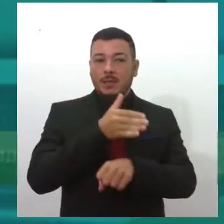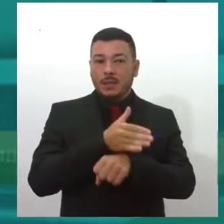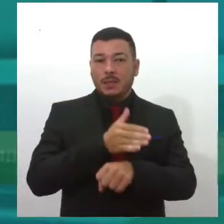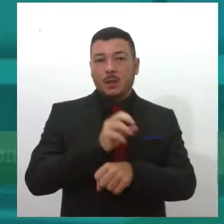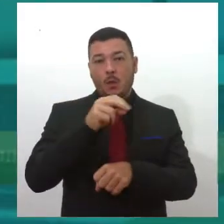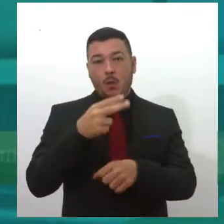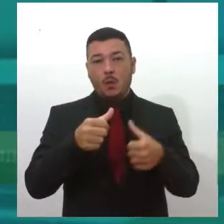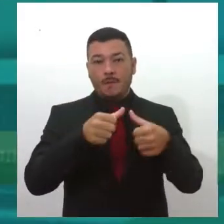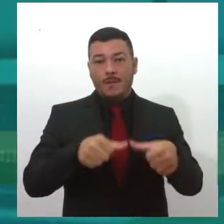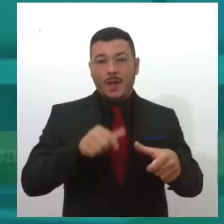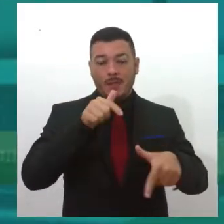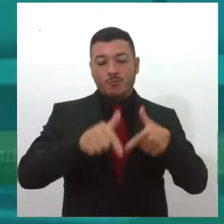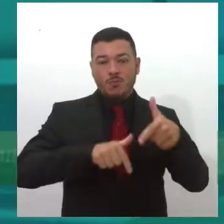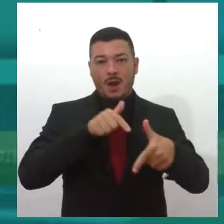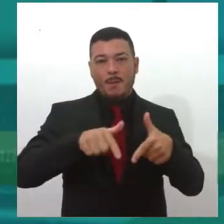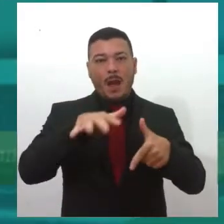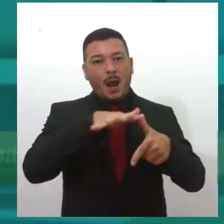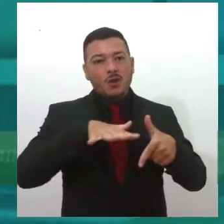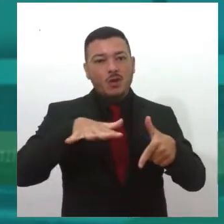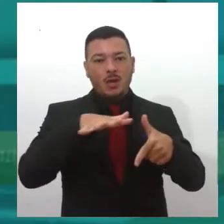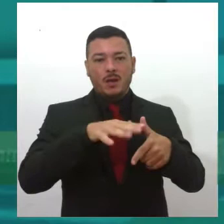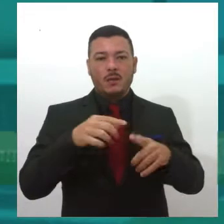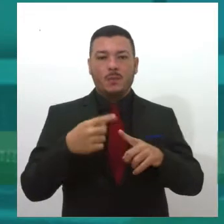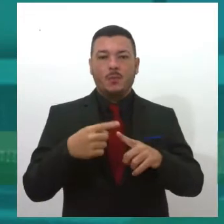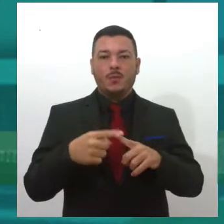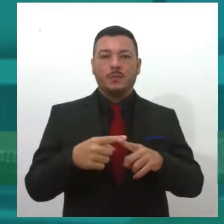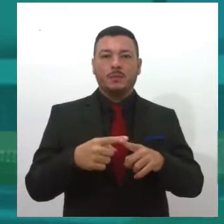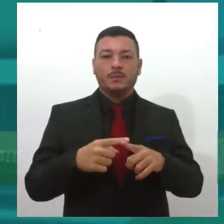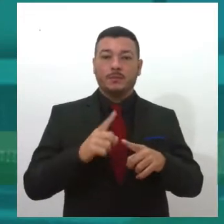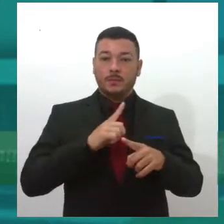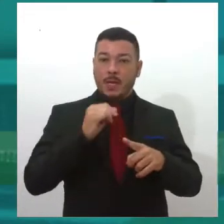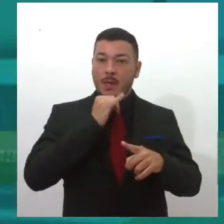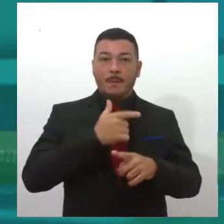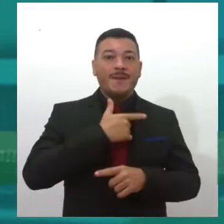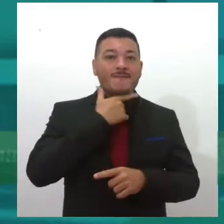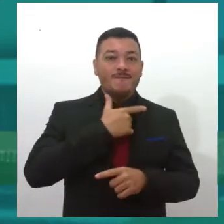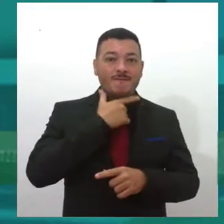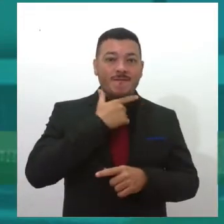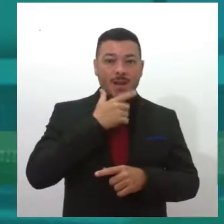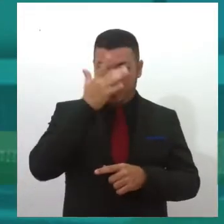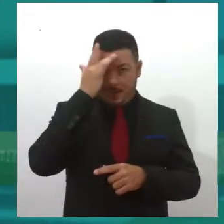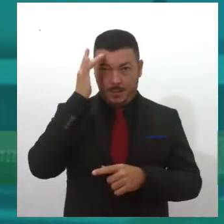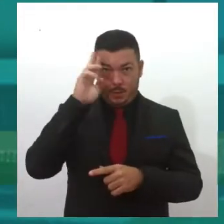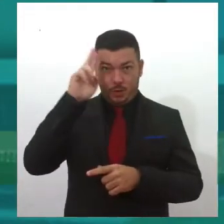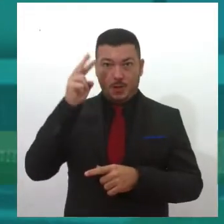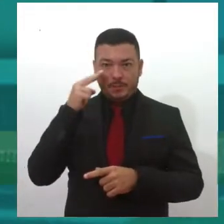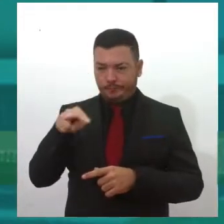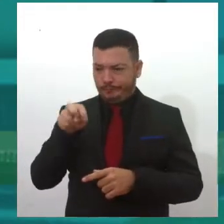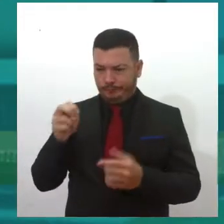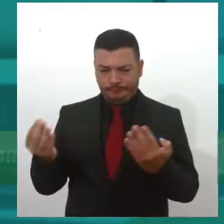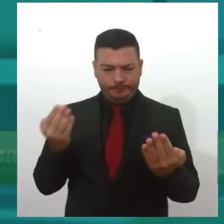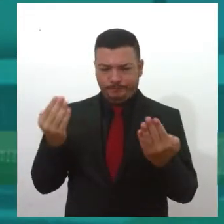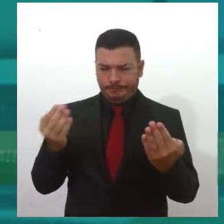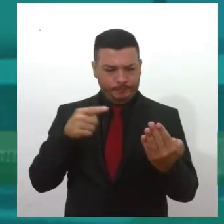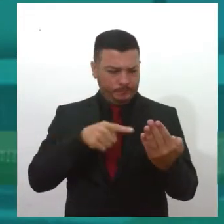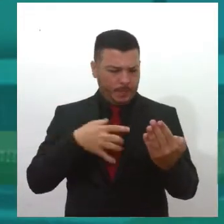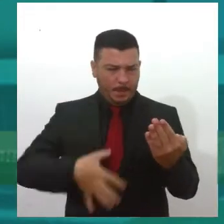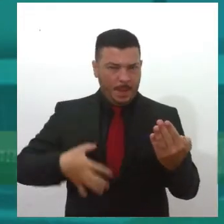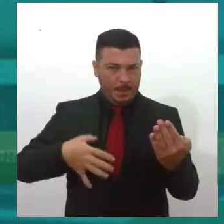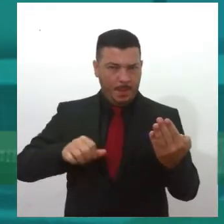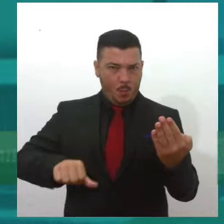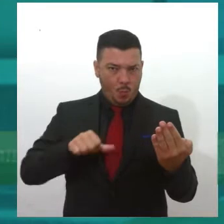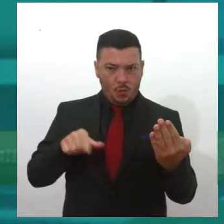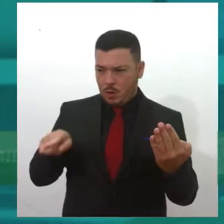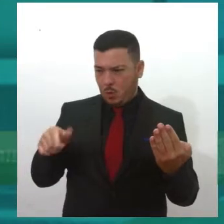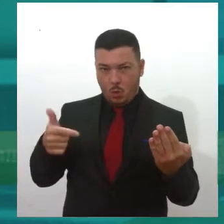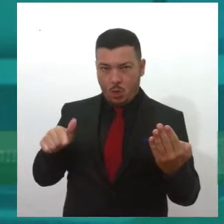permanência no mercado de trabalho, porque havendo uma vaga, quando o empregador vai selecionar se tiver um transplantado e uma pessoa que não